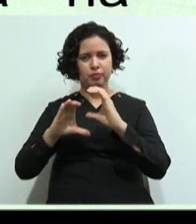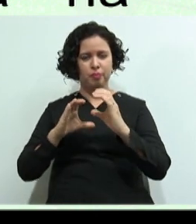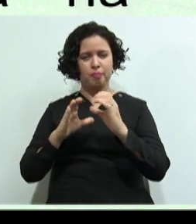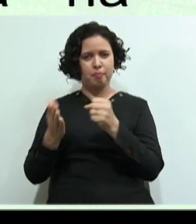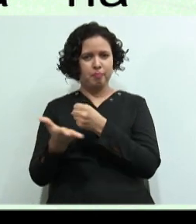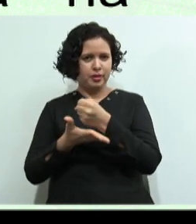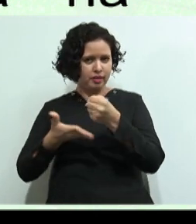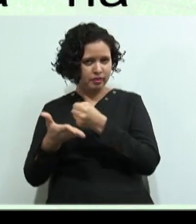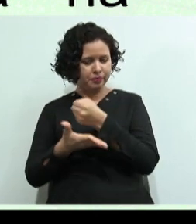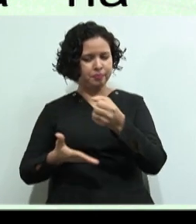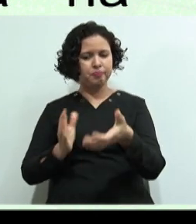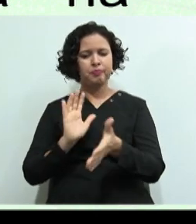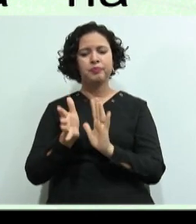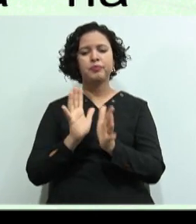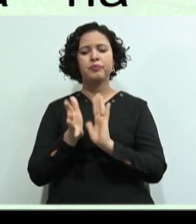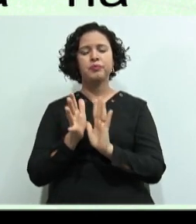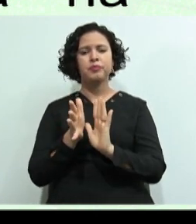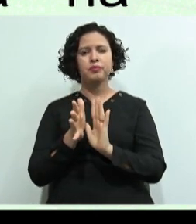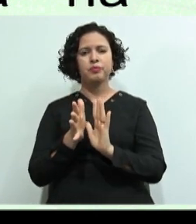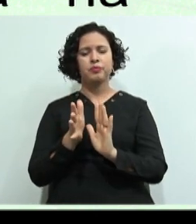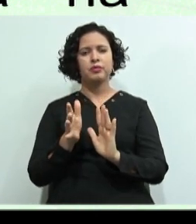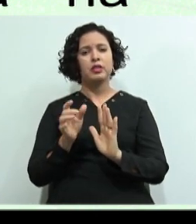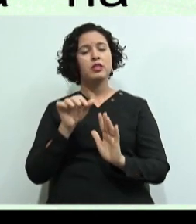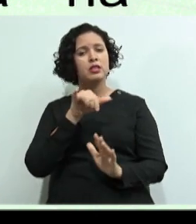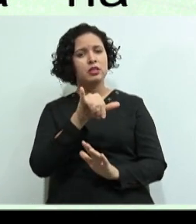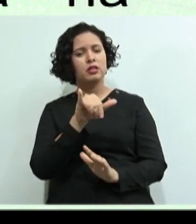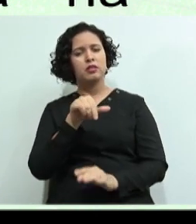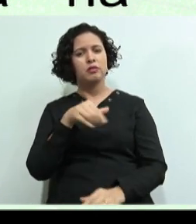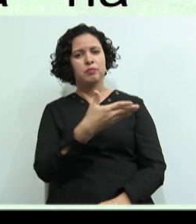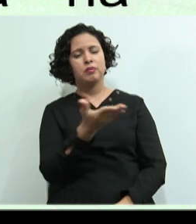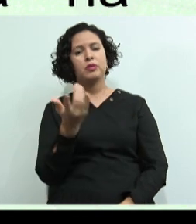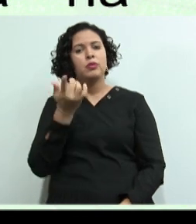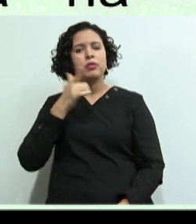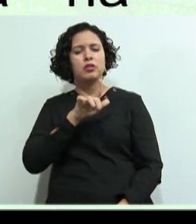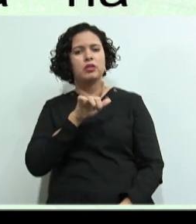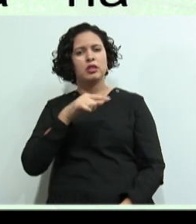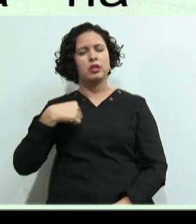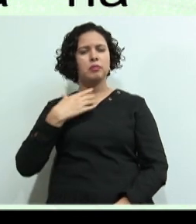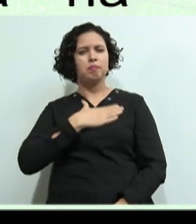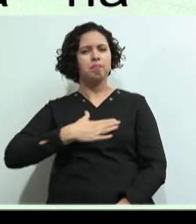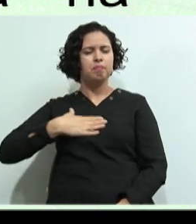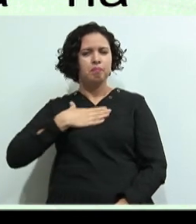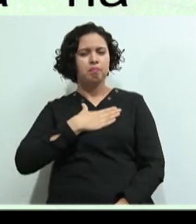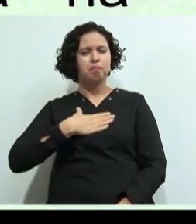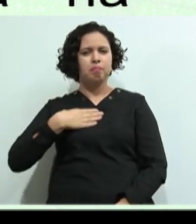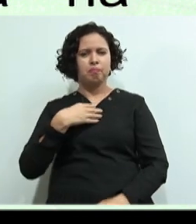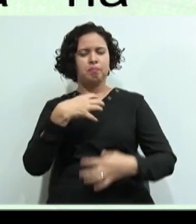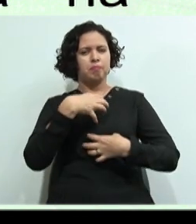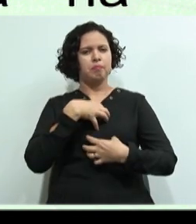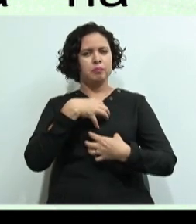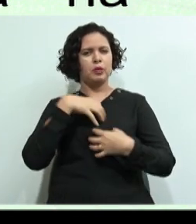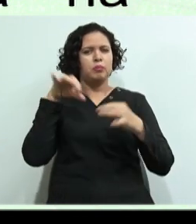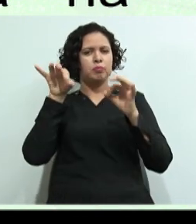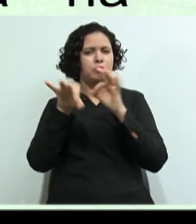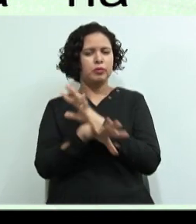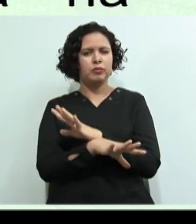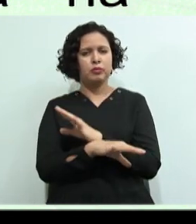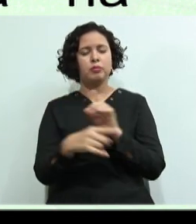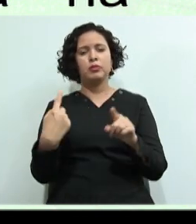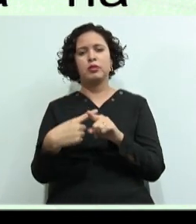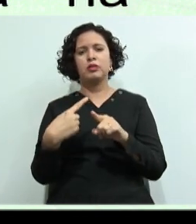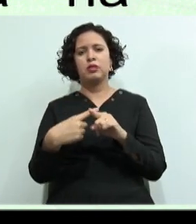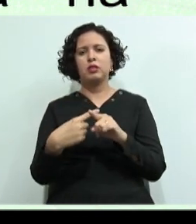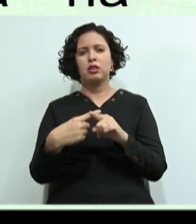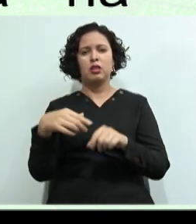vocês conseguirem isso Eu Sinceramente Vou estar me dando Por muito satisfeita Porque Se vocês encontrarem Uma pessoa